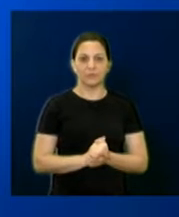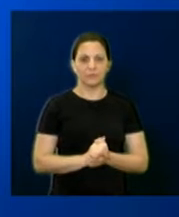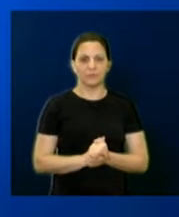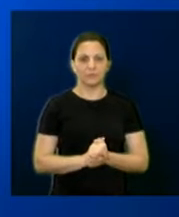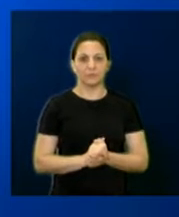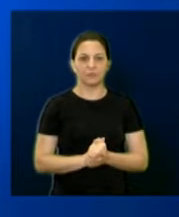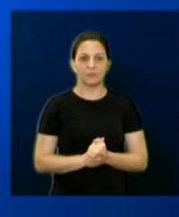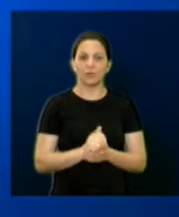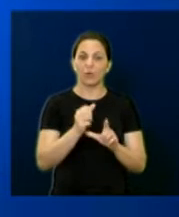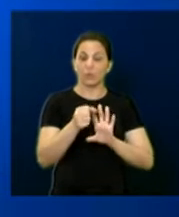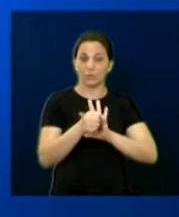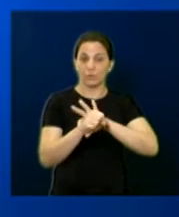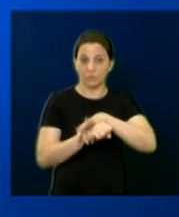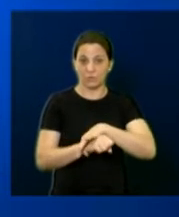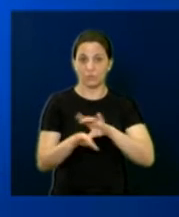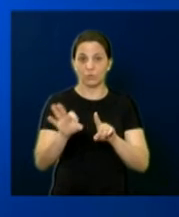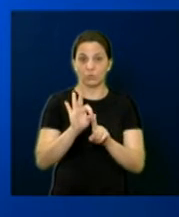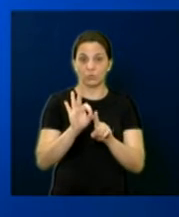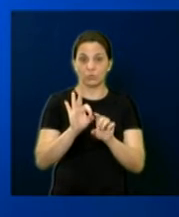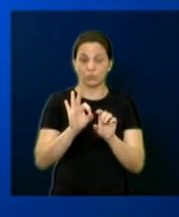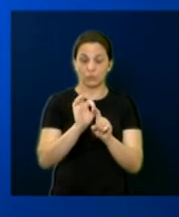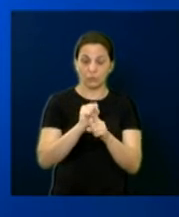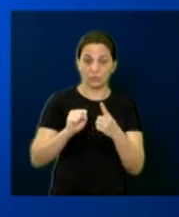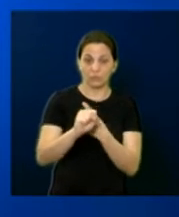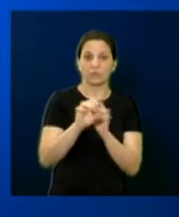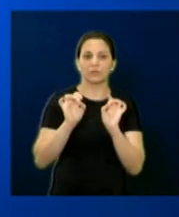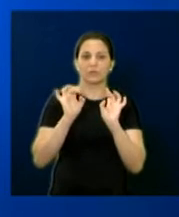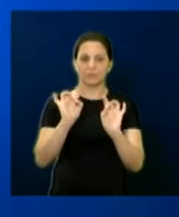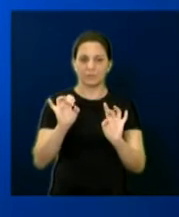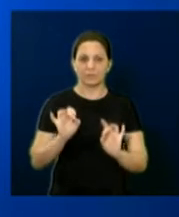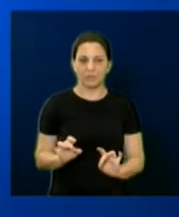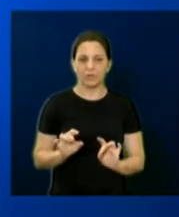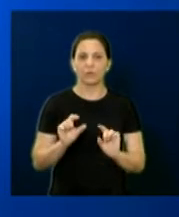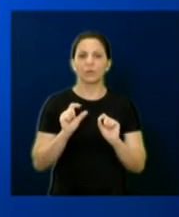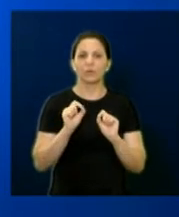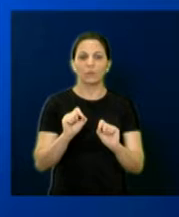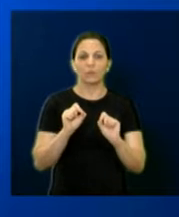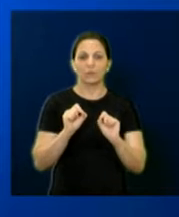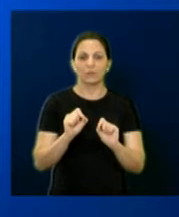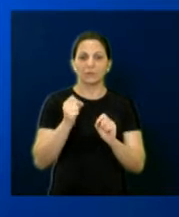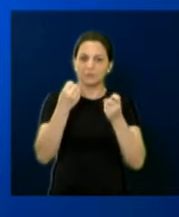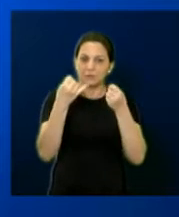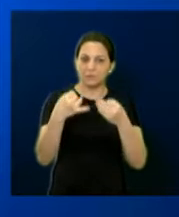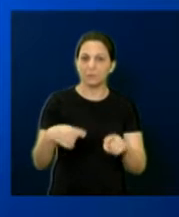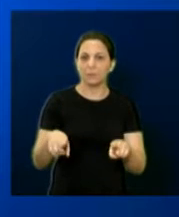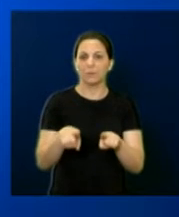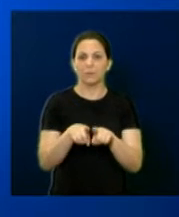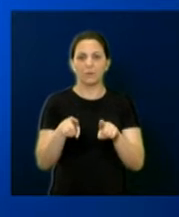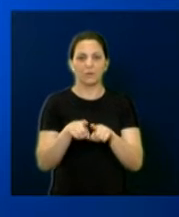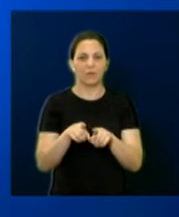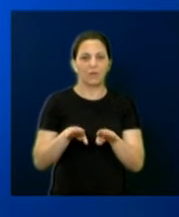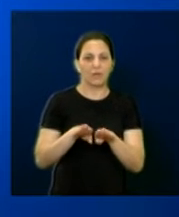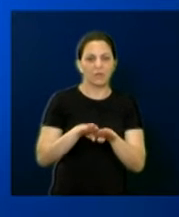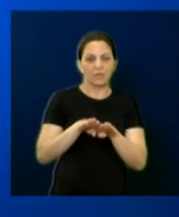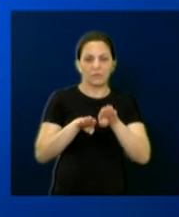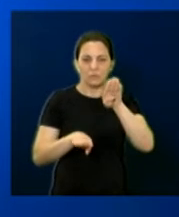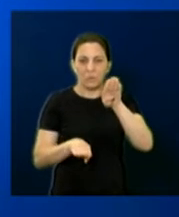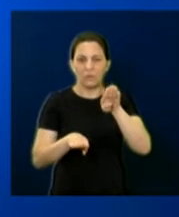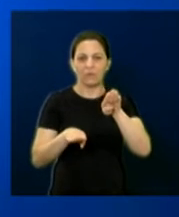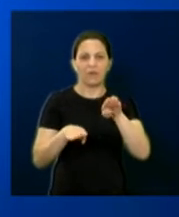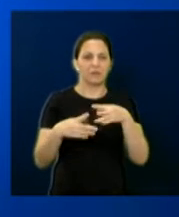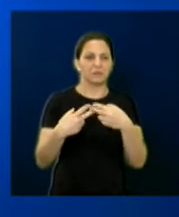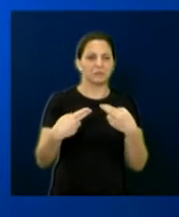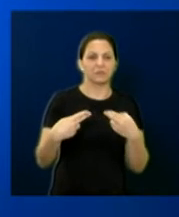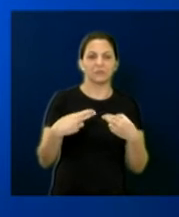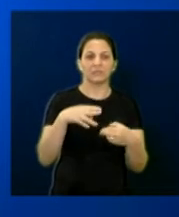Programa Proteção Social Especial. O Serviço de Proteção Social Especial se justifica quando as situações de desigualdade, pobreza e